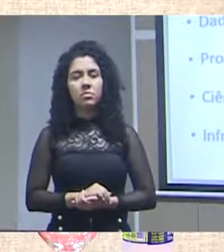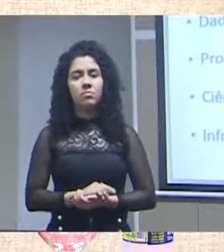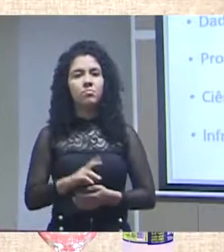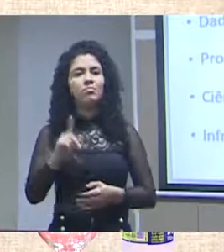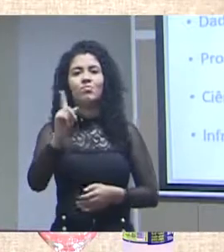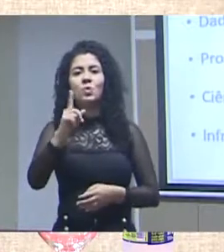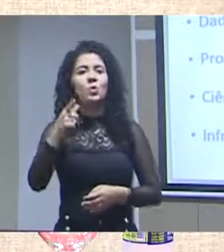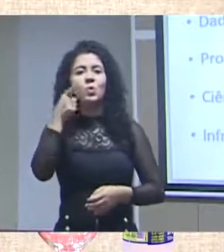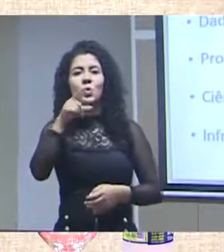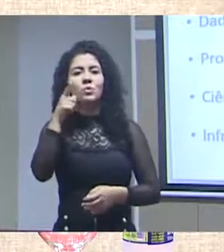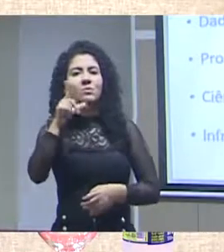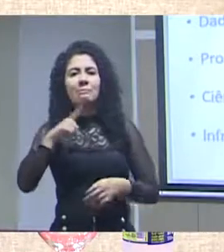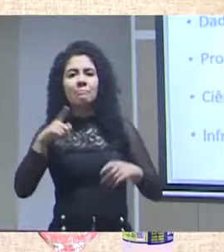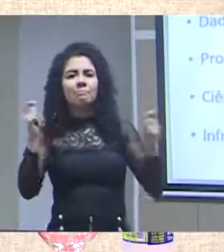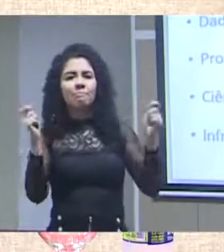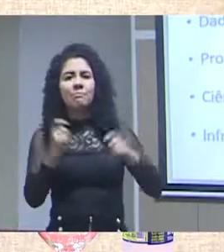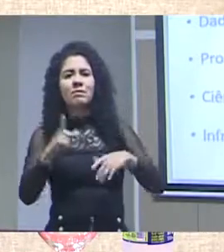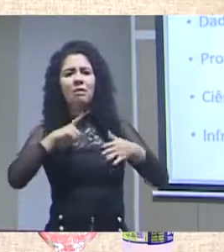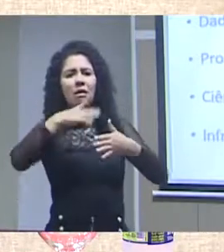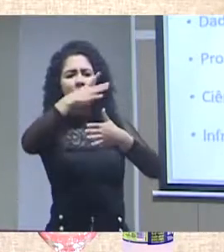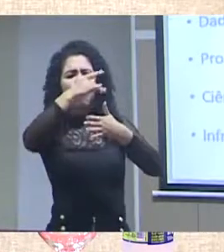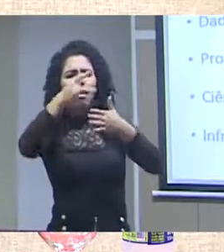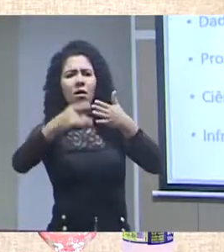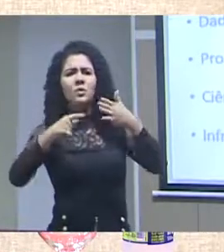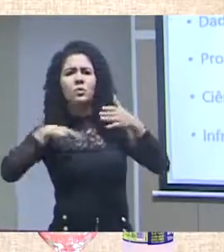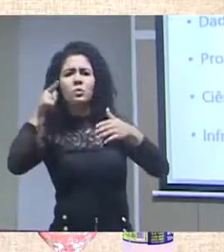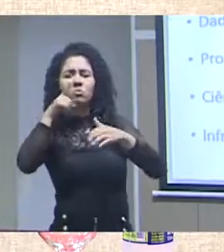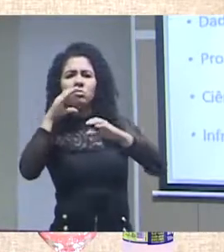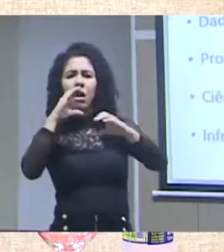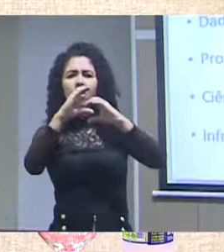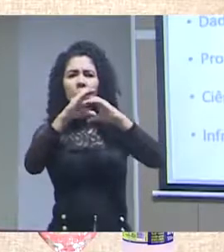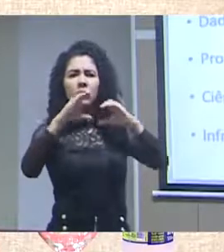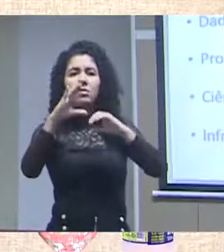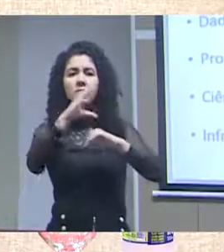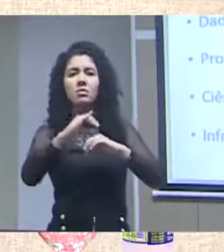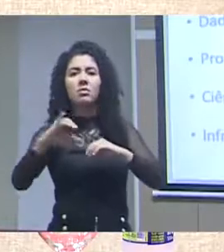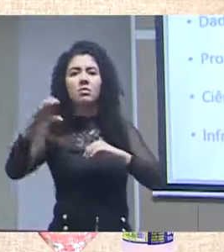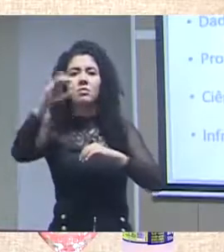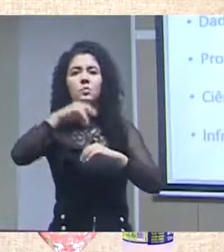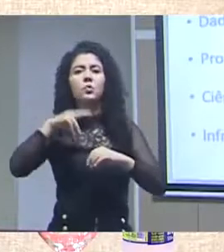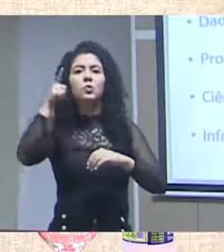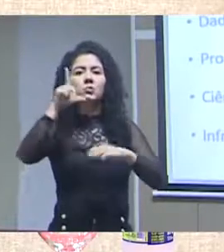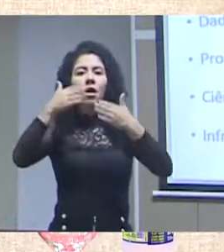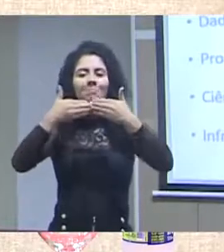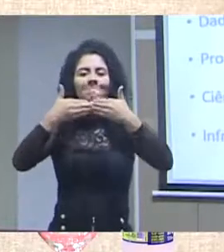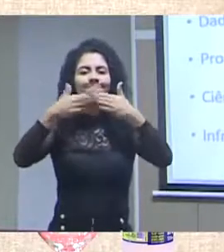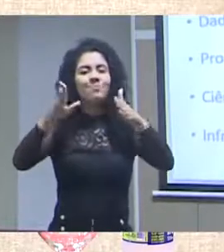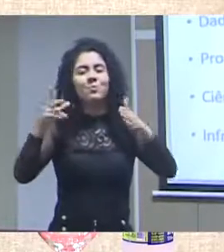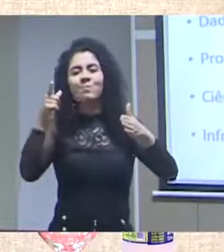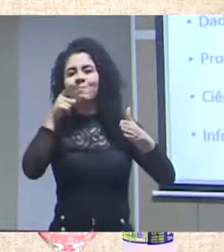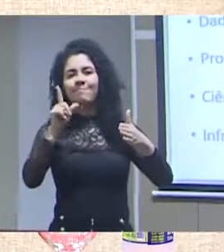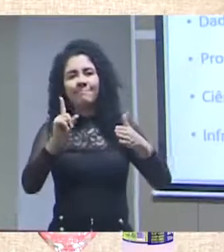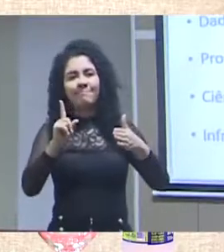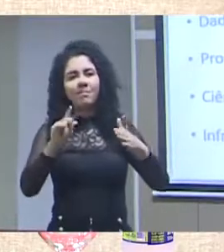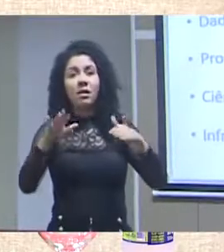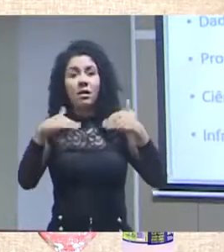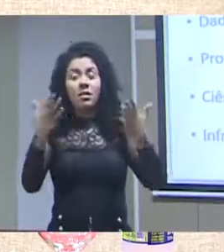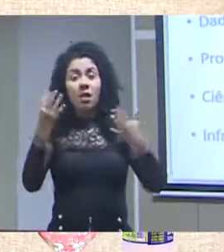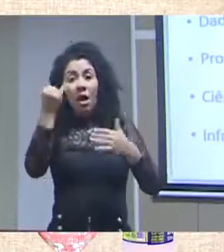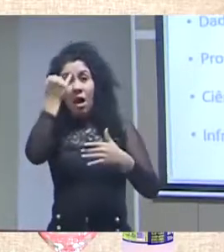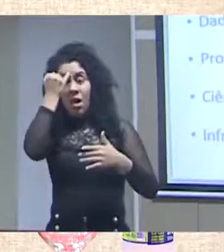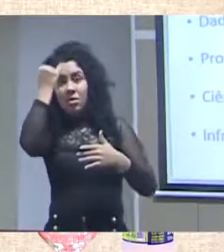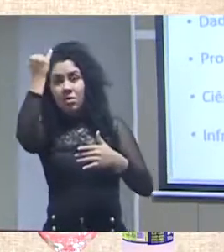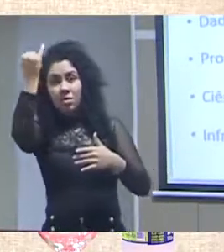a comunicação científica requer em termos de abertura. Portanto, a partir da ideia do acesso aberto, se expande a ideia das